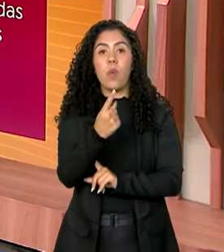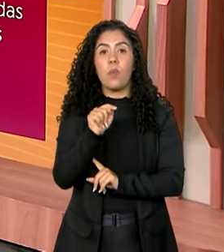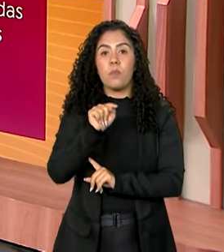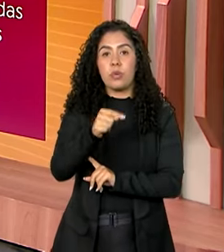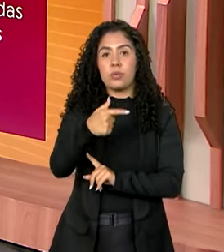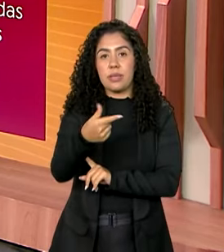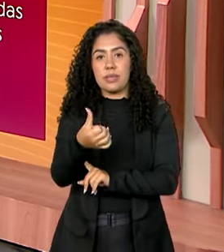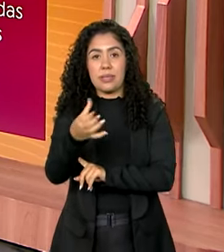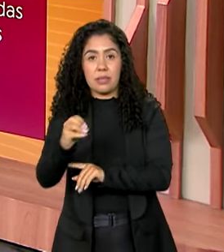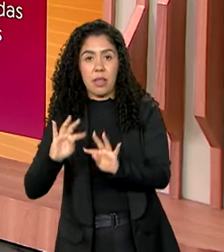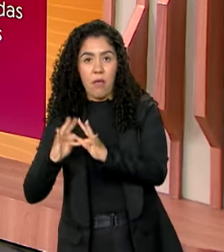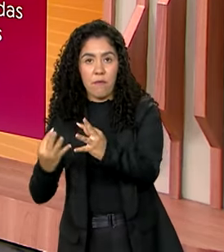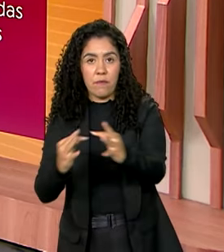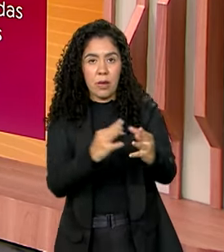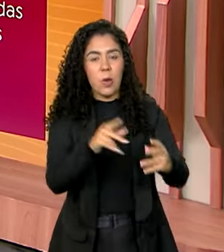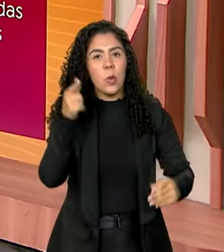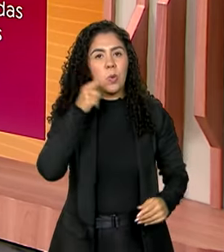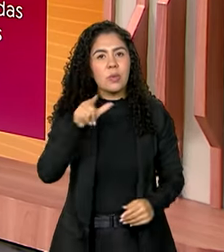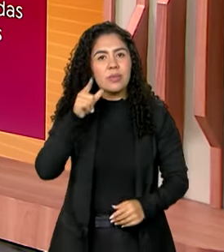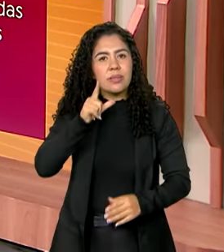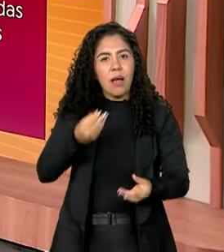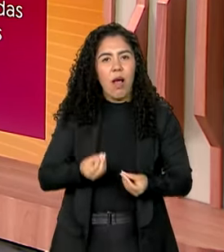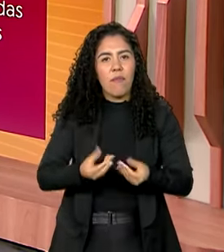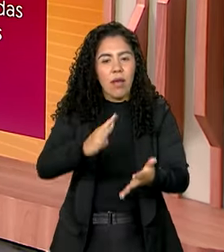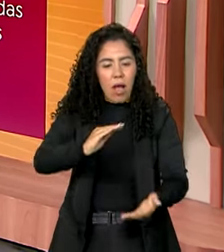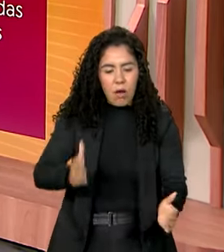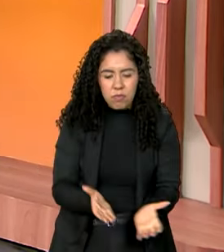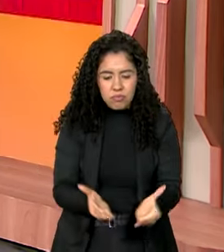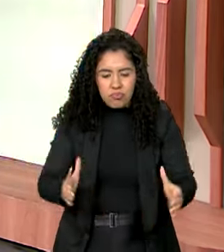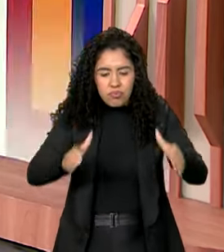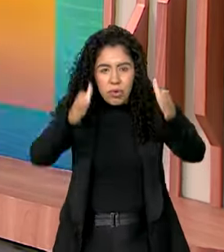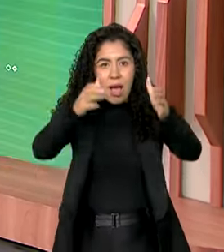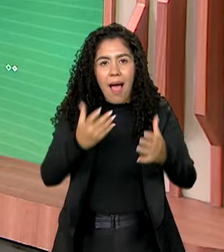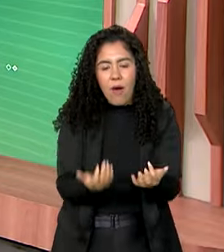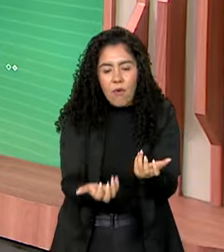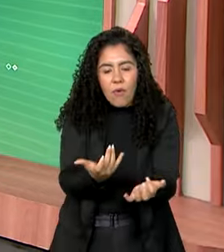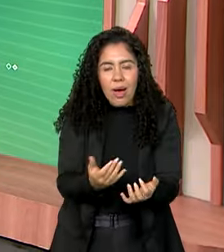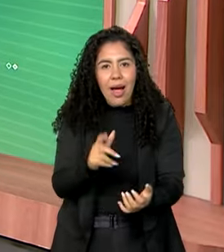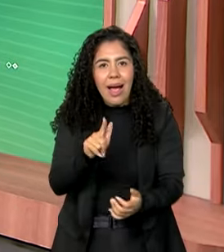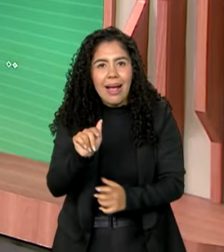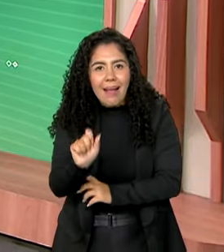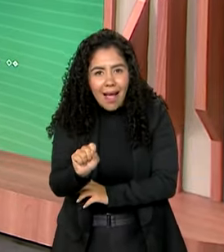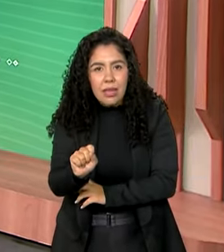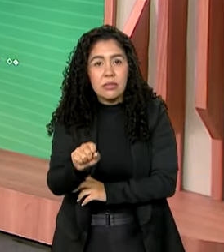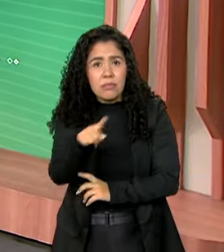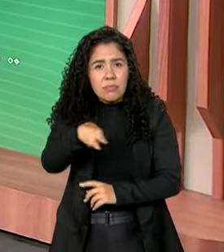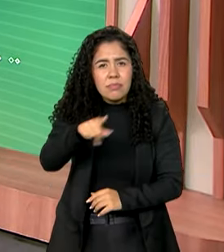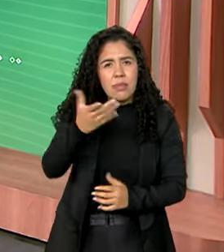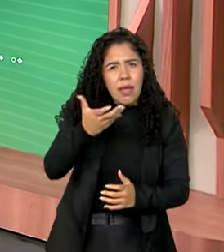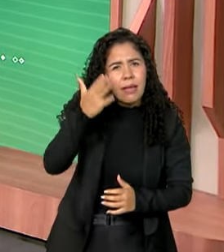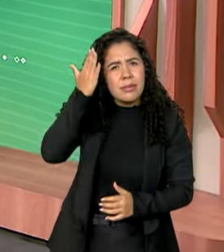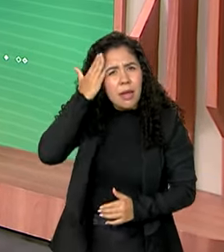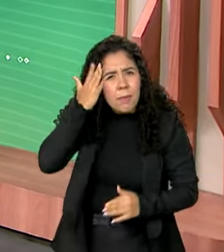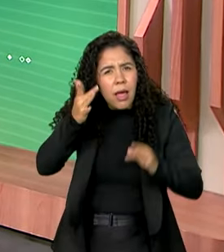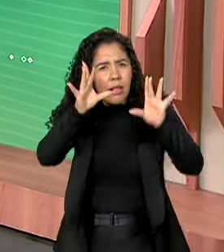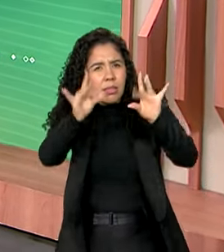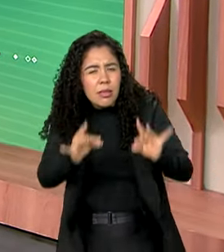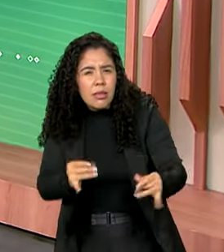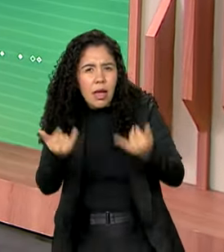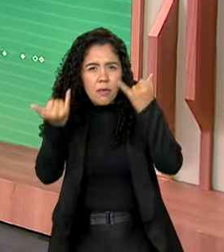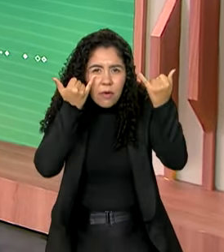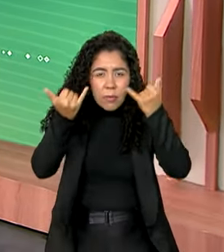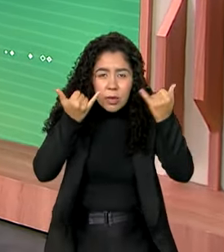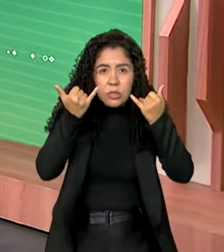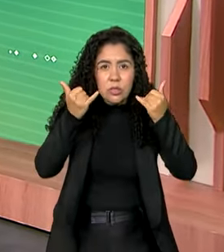beneficiadas pelo auxílio gás. E você sabe, se quiser saber aí, quiser conhecer o que o governo federal está fazendo na